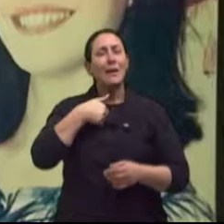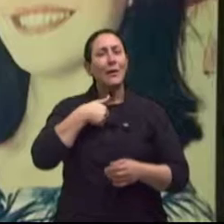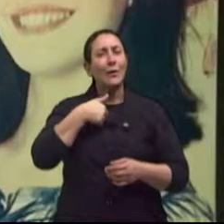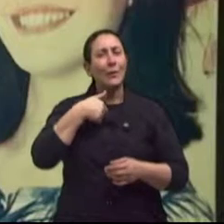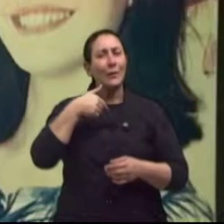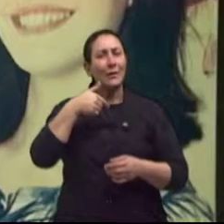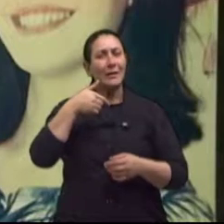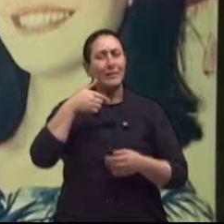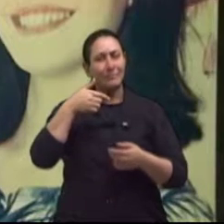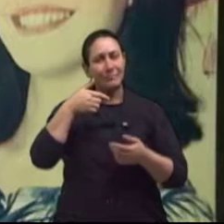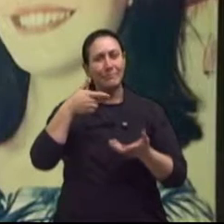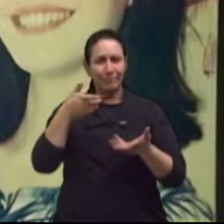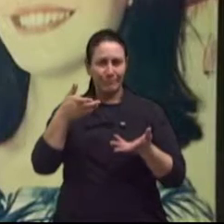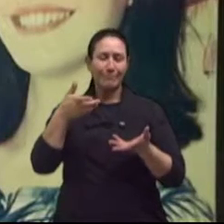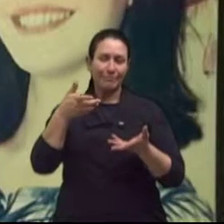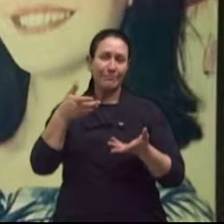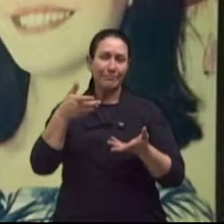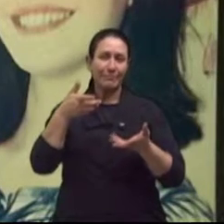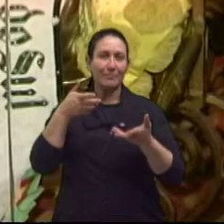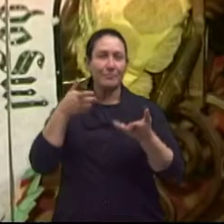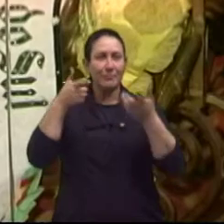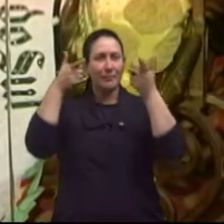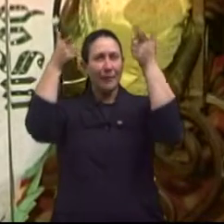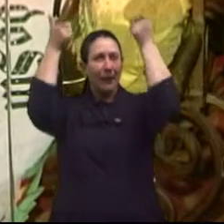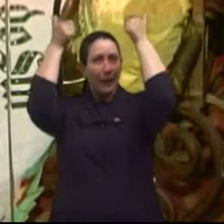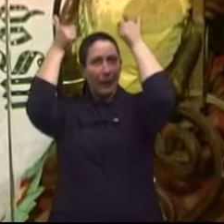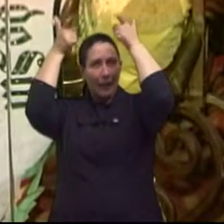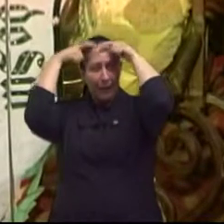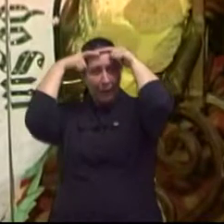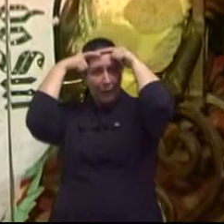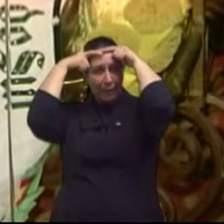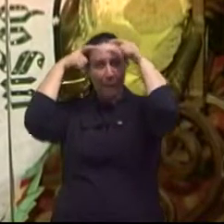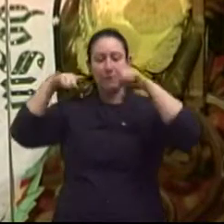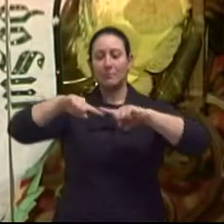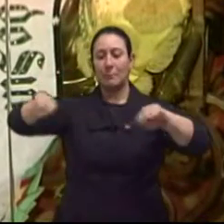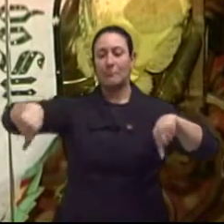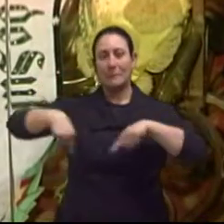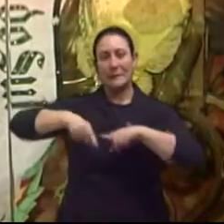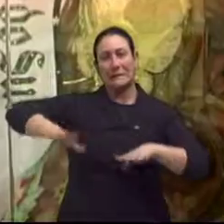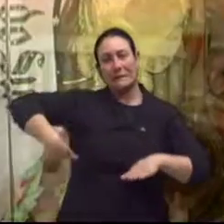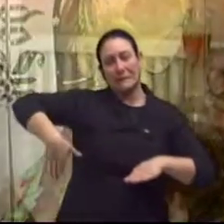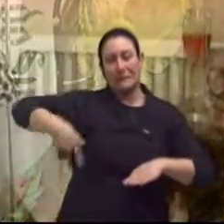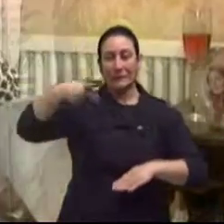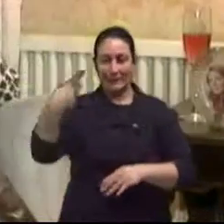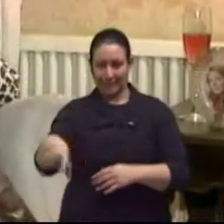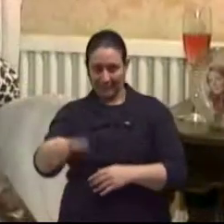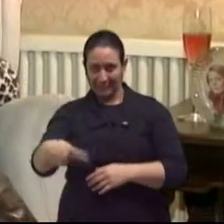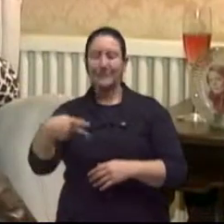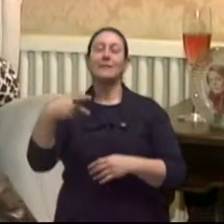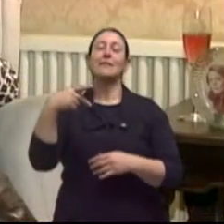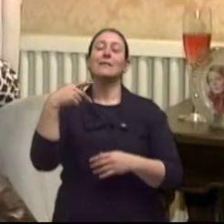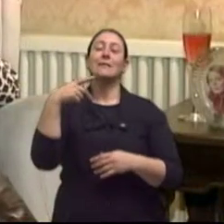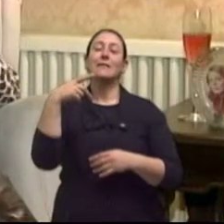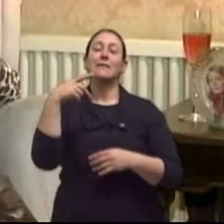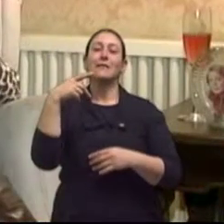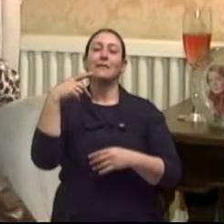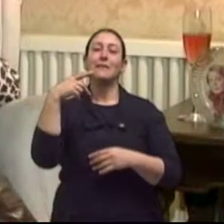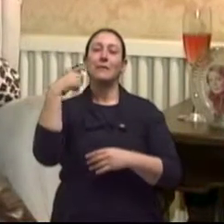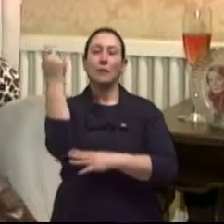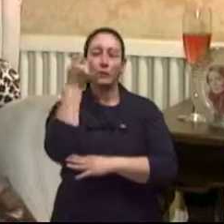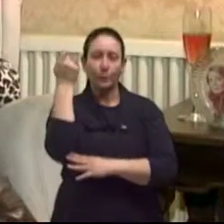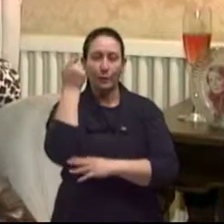Aí, a rainha das piscinas do Rio Grande do Sul. Miss Porto Alegre.